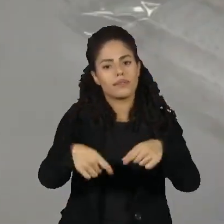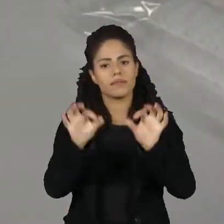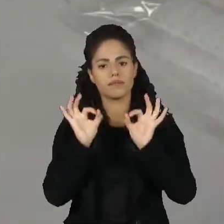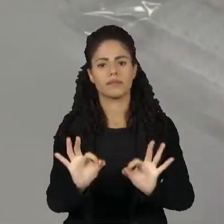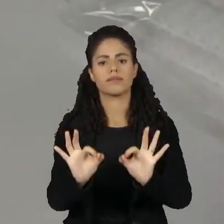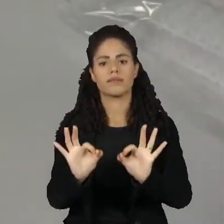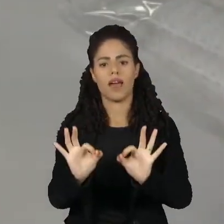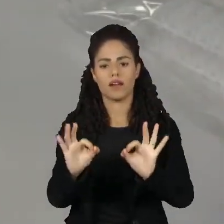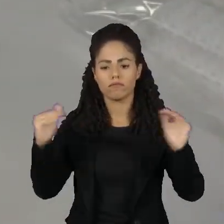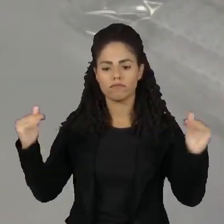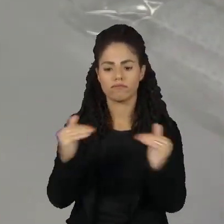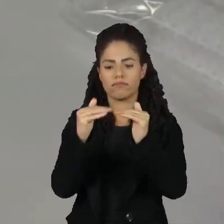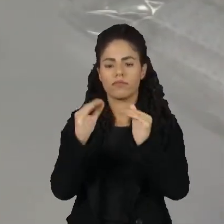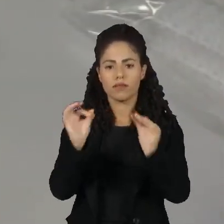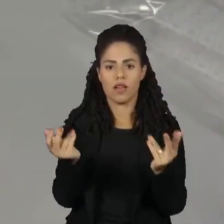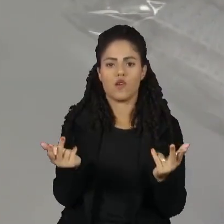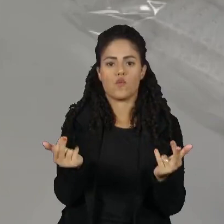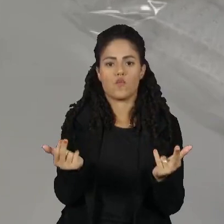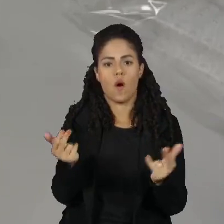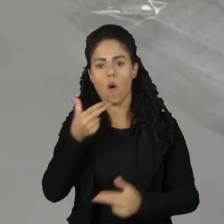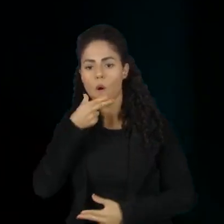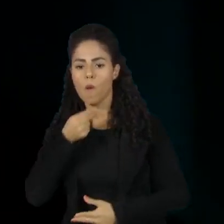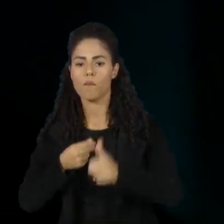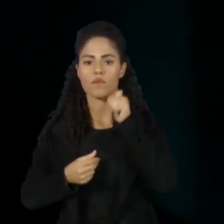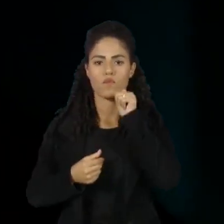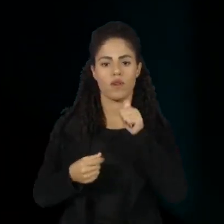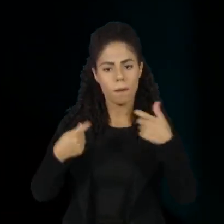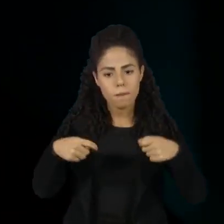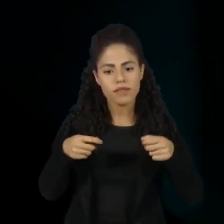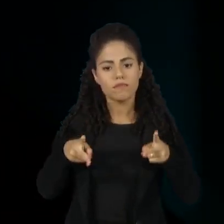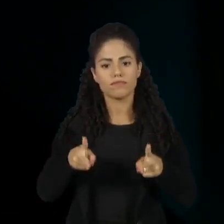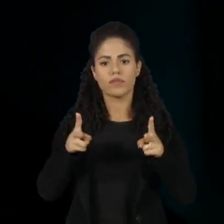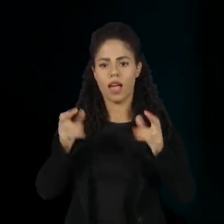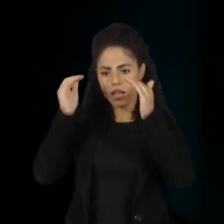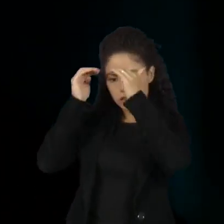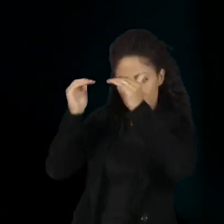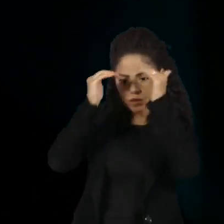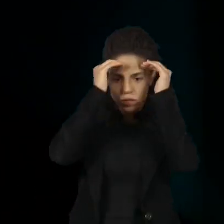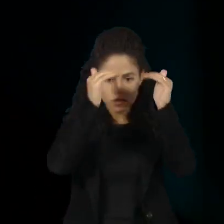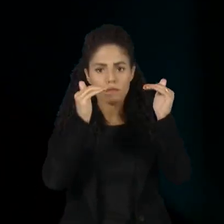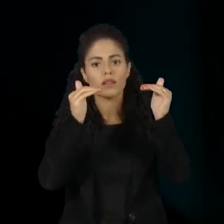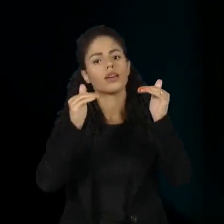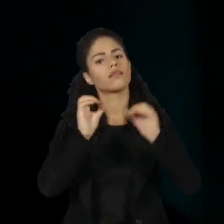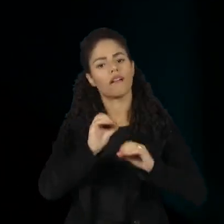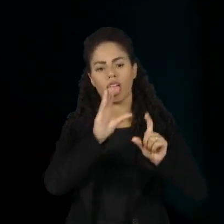precisa prevalecer no lugar do assédio. Por isso, assédio zero totalmente.